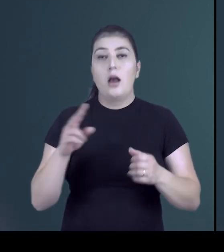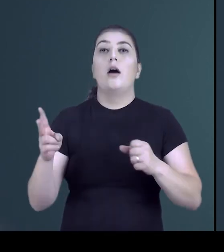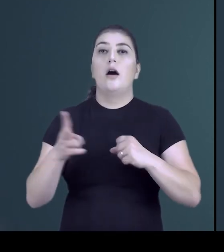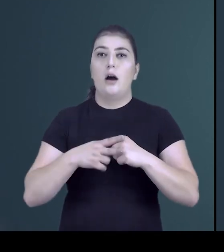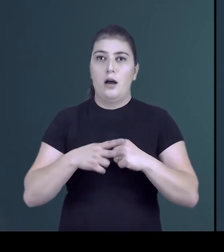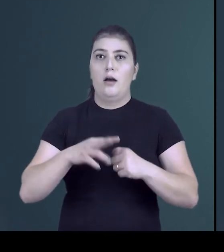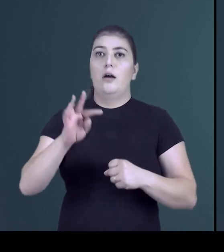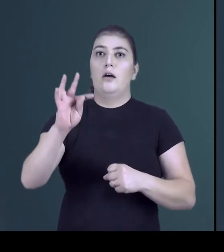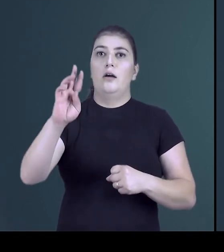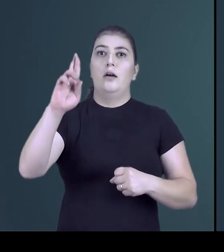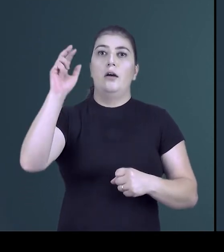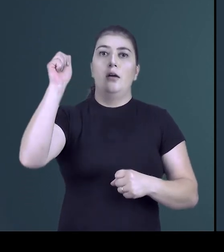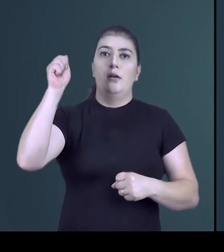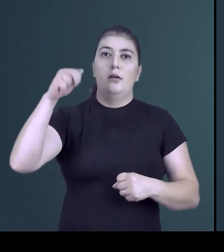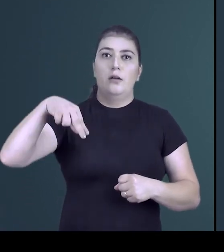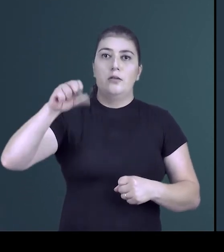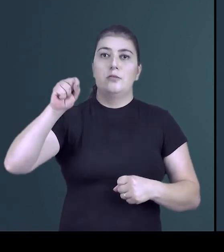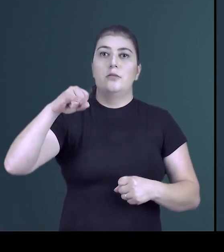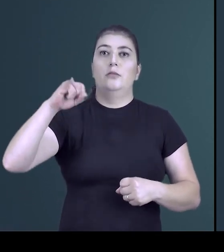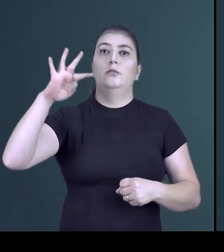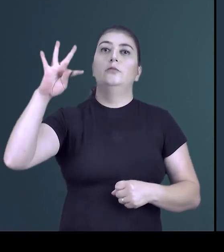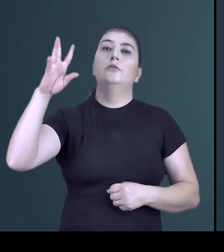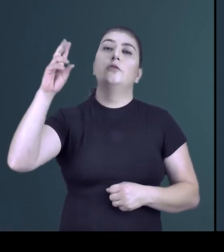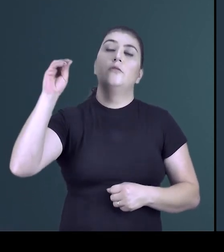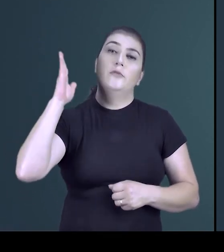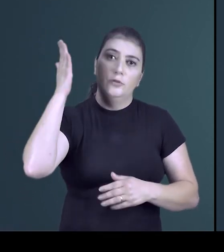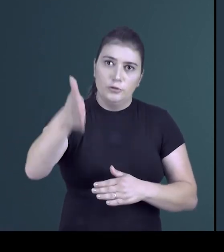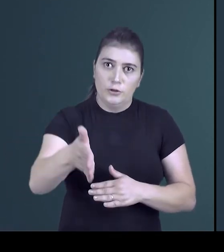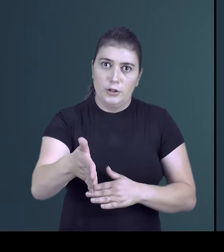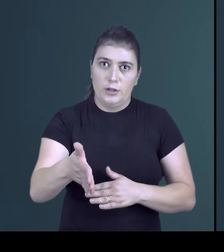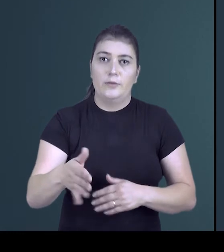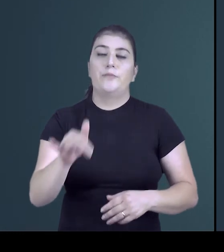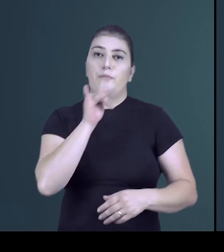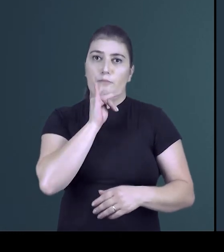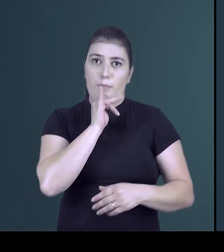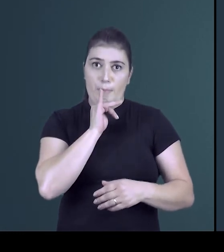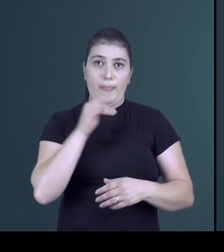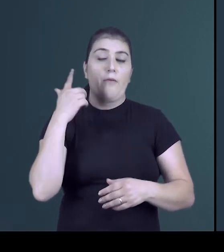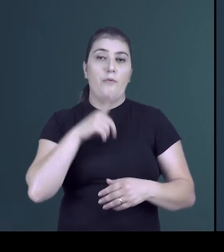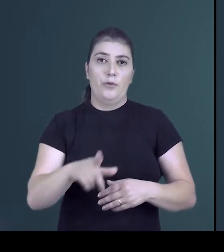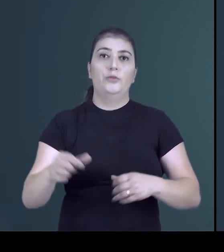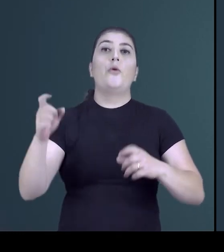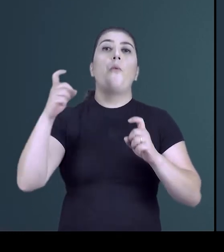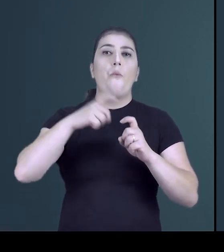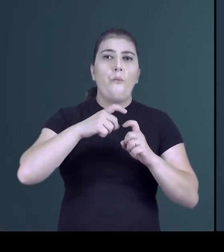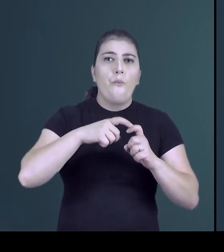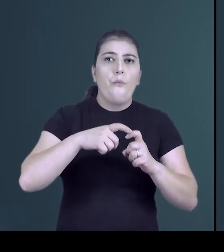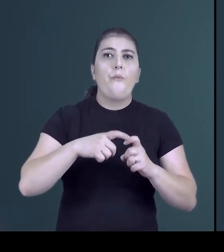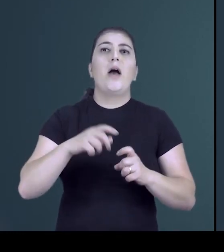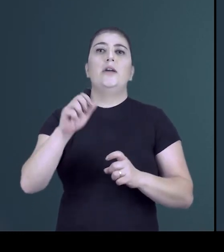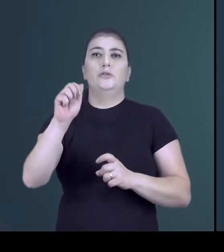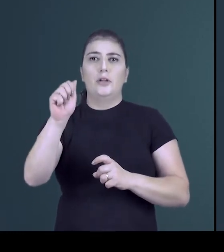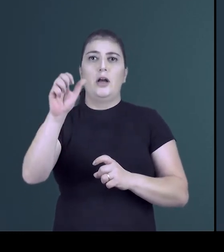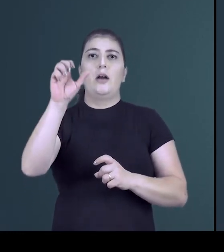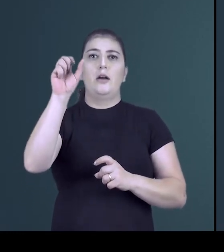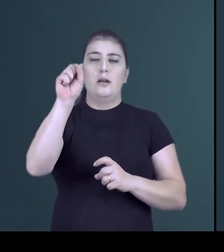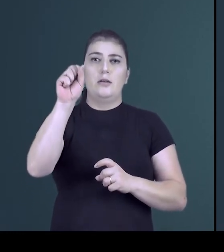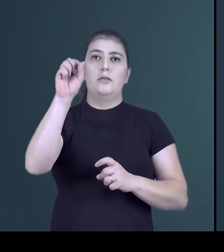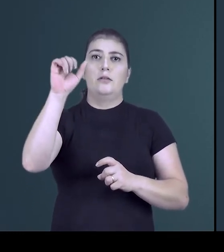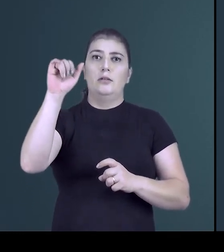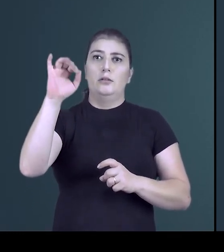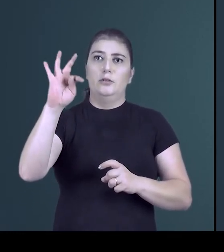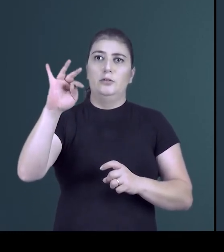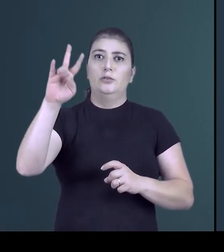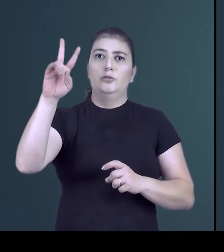um verbo transitivo direto. O médico assistiu aos pacientes. É claro que ninguém vai pensar que o médico